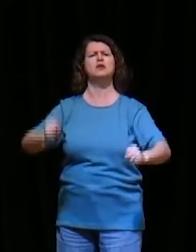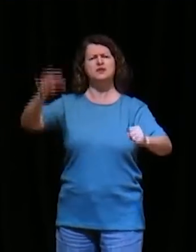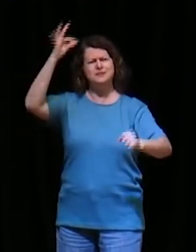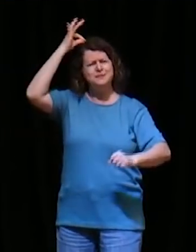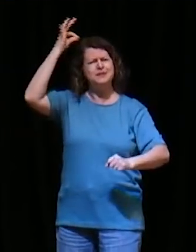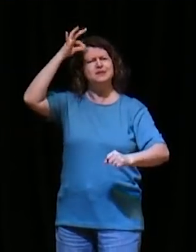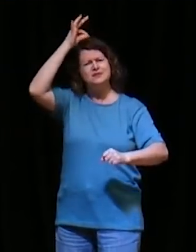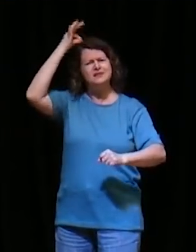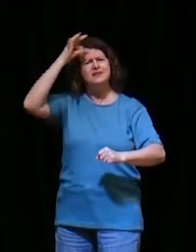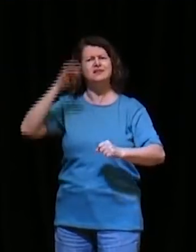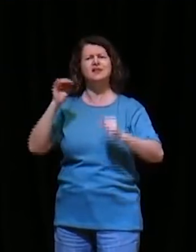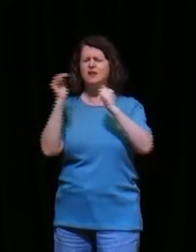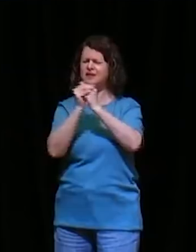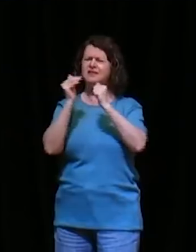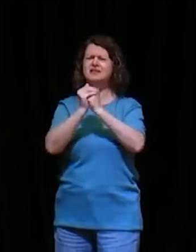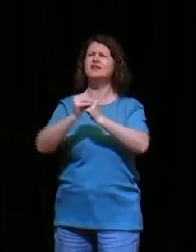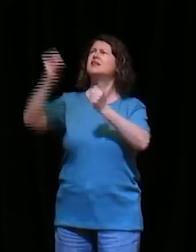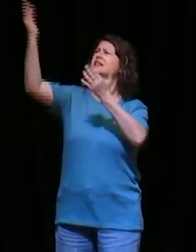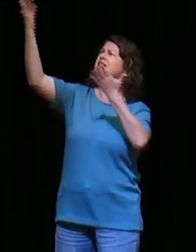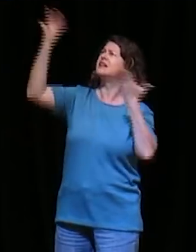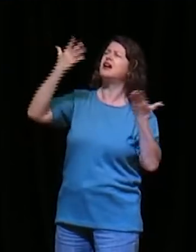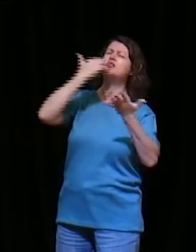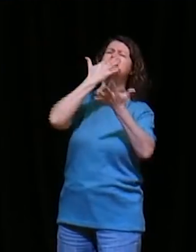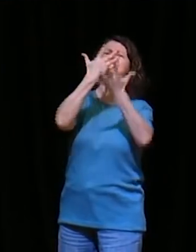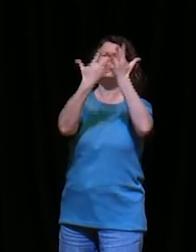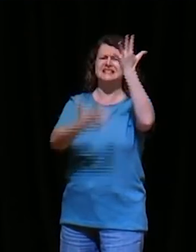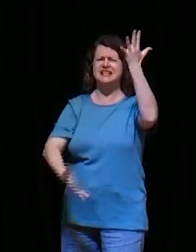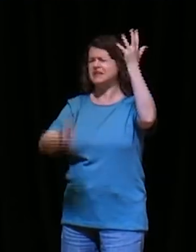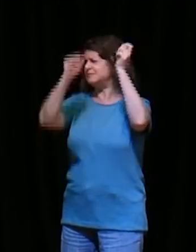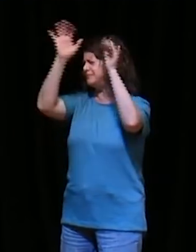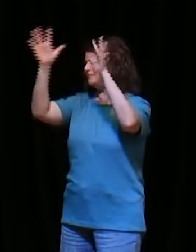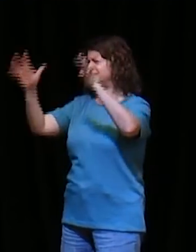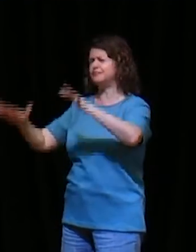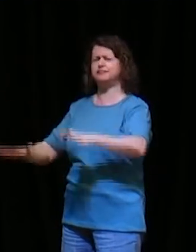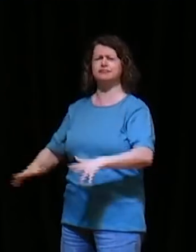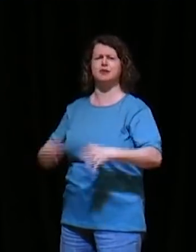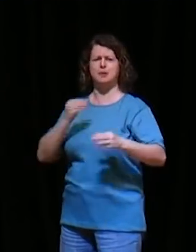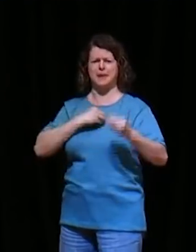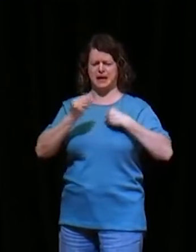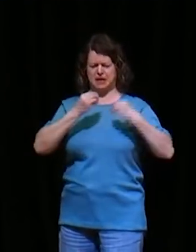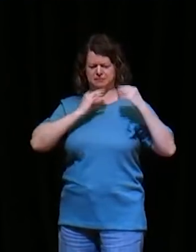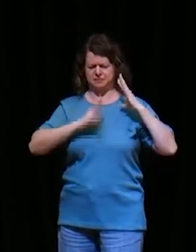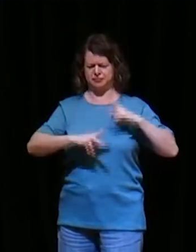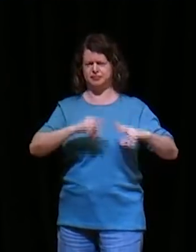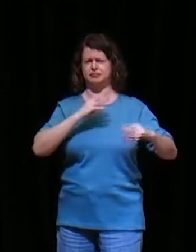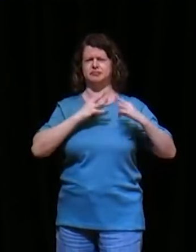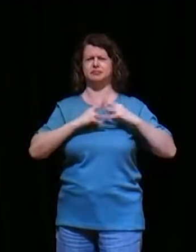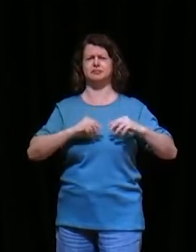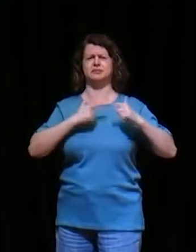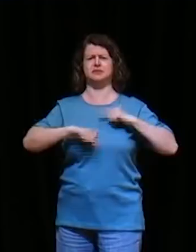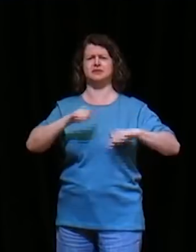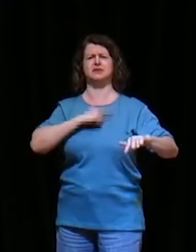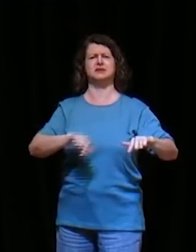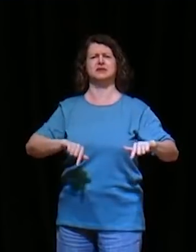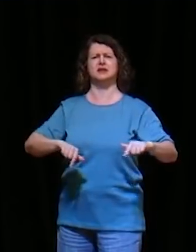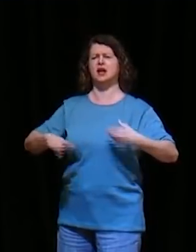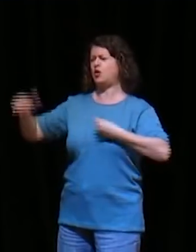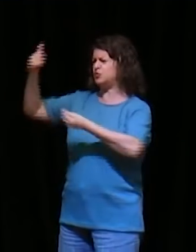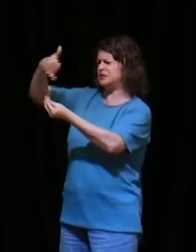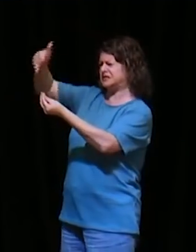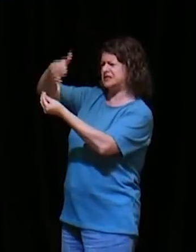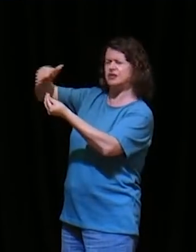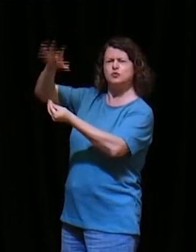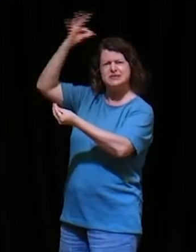trago, através da oração, o sangue do cordeiro, que purifica o pecado, eu trago, através da oração, a unção do Espírito, sobre aquela vida, querido,